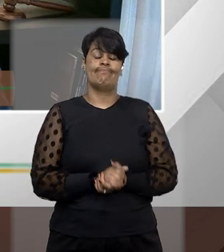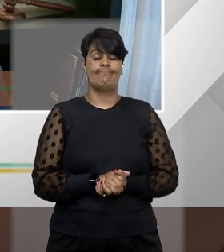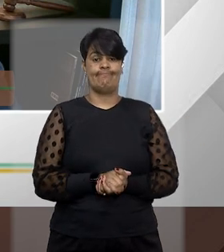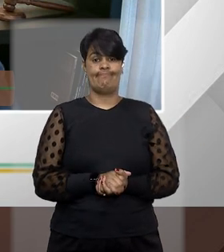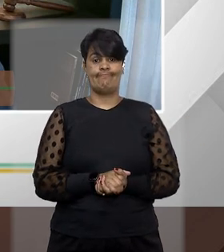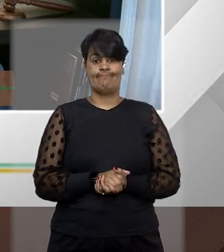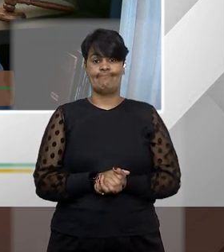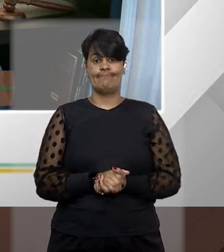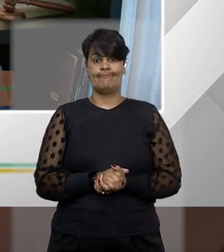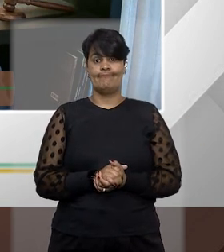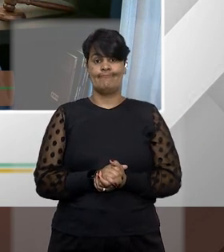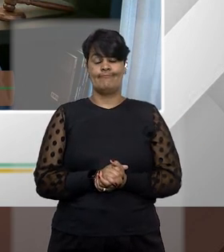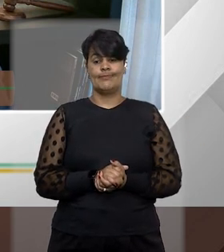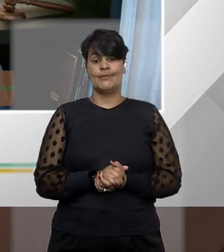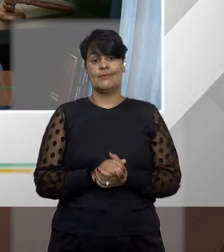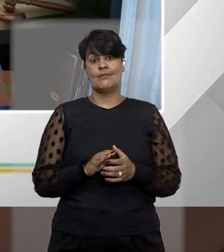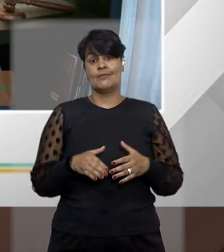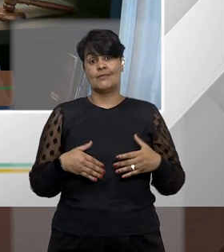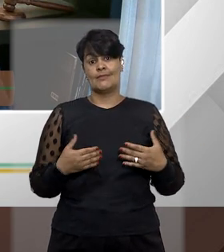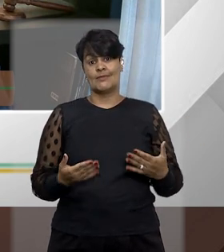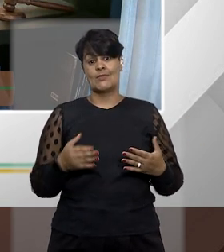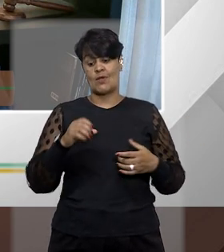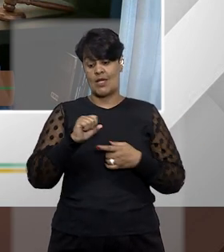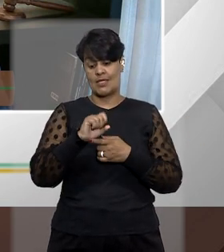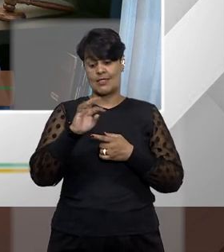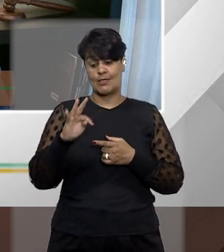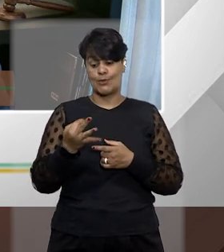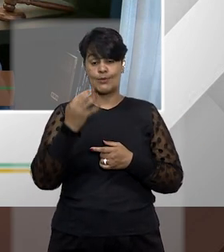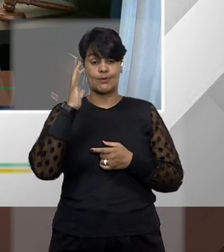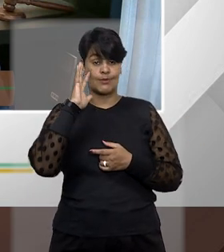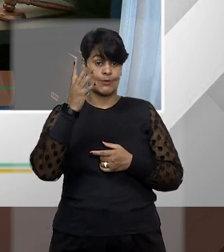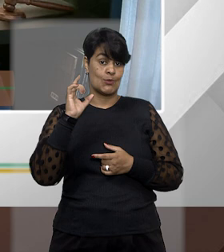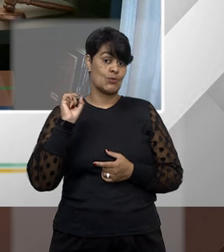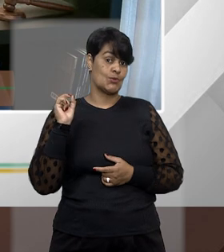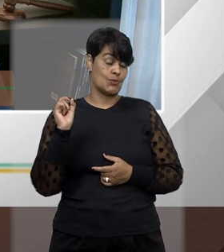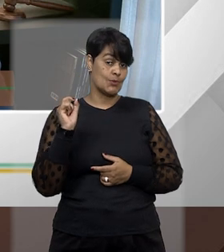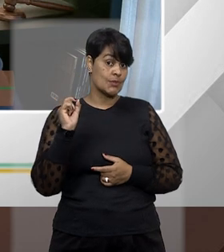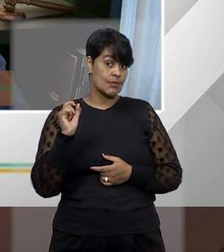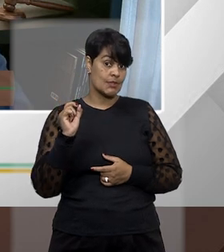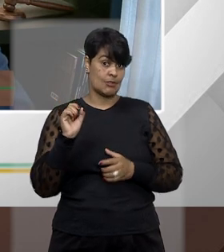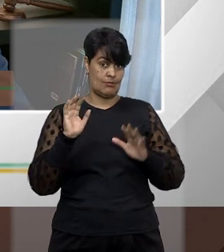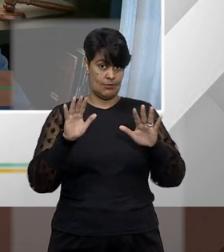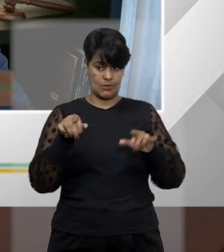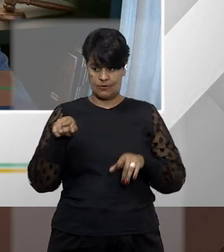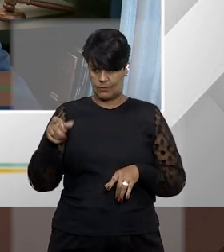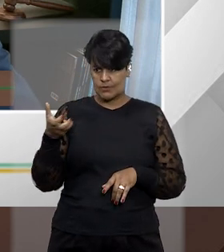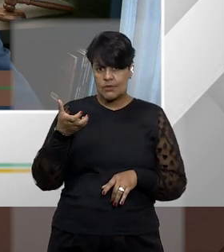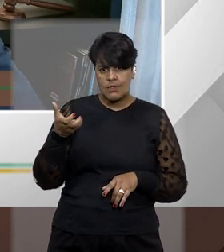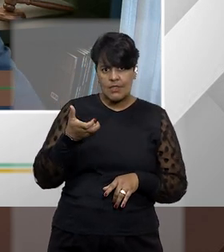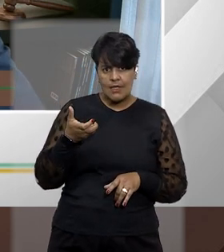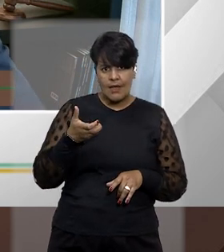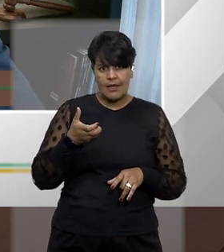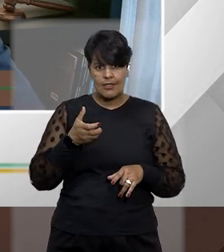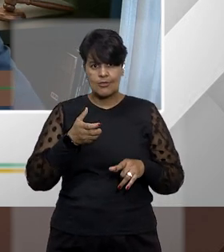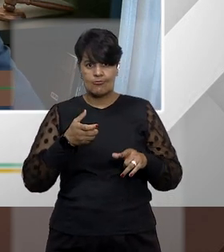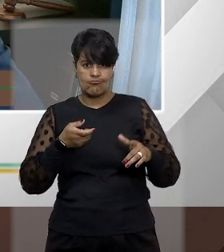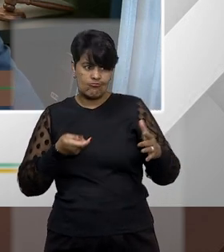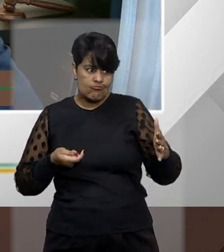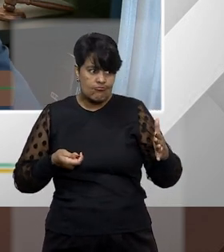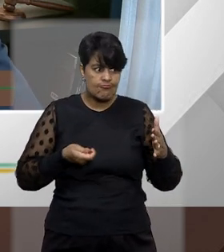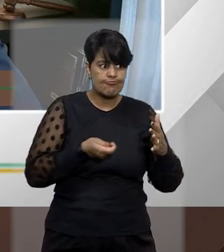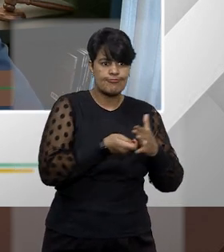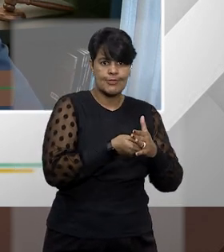classificado ali naquela condição. E aí o o STJ decidiu? Olha, se você quer impugnar um parecer da banca do